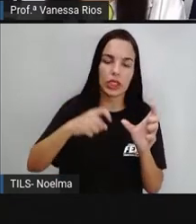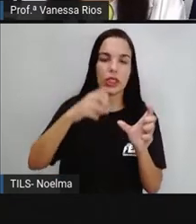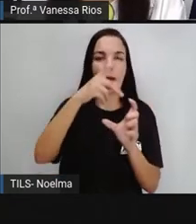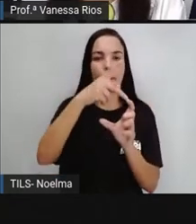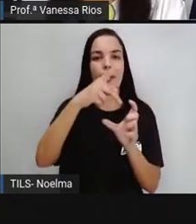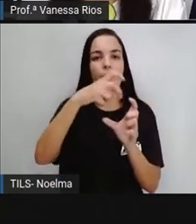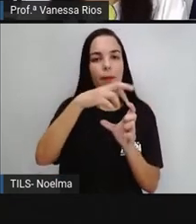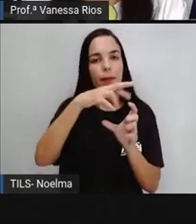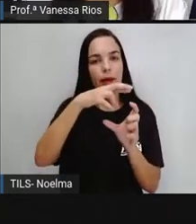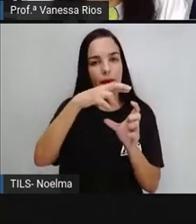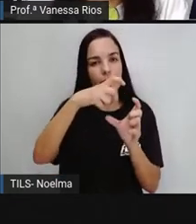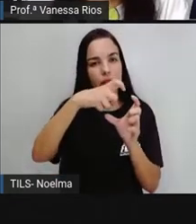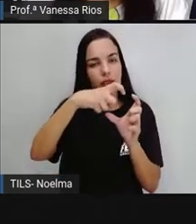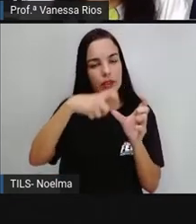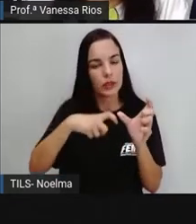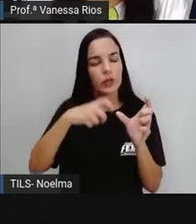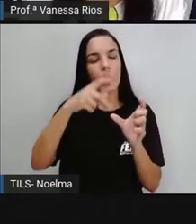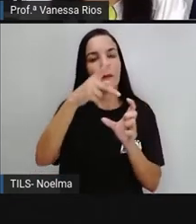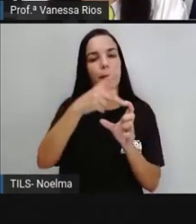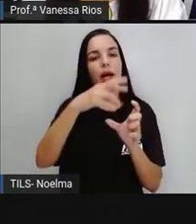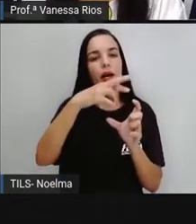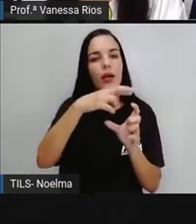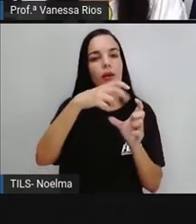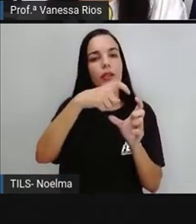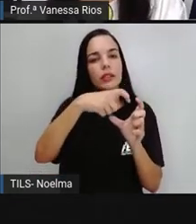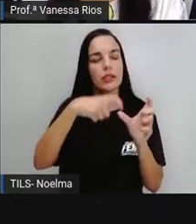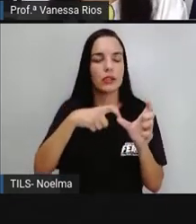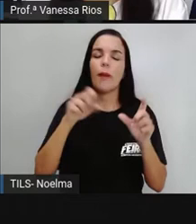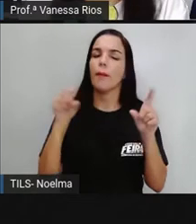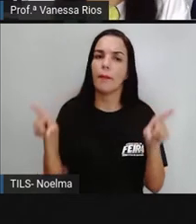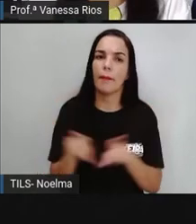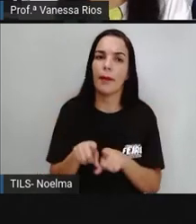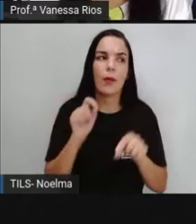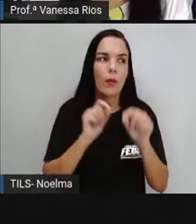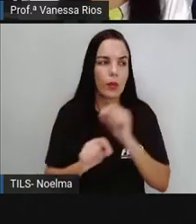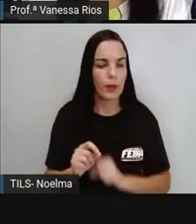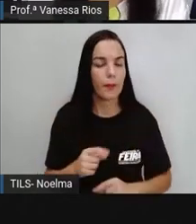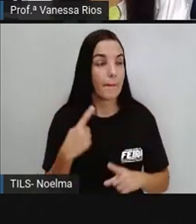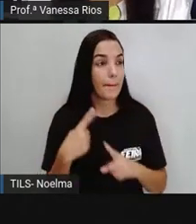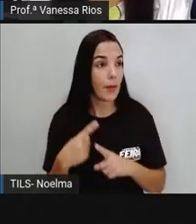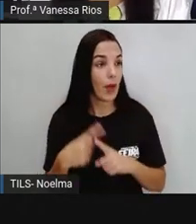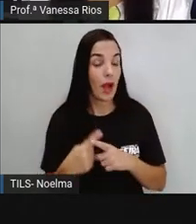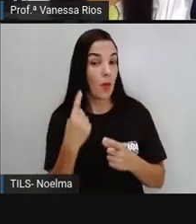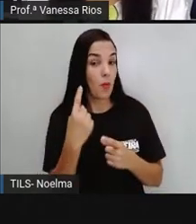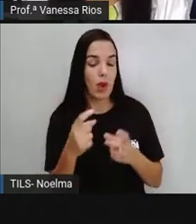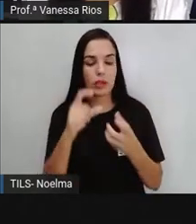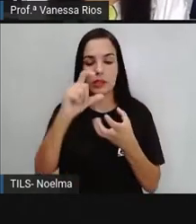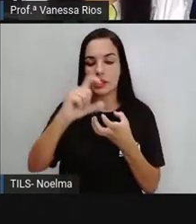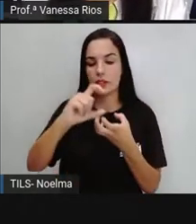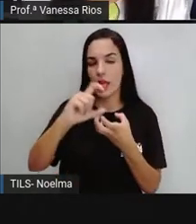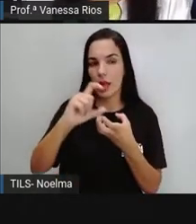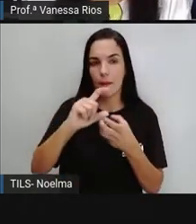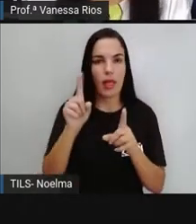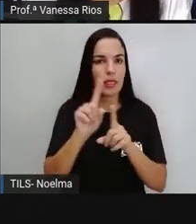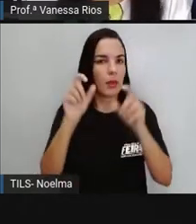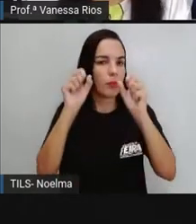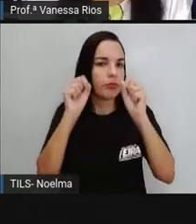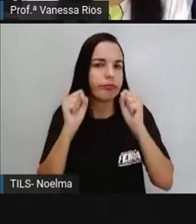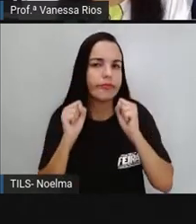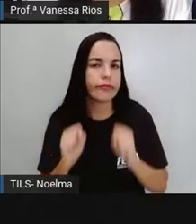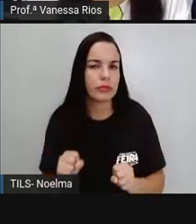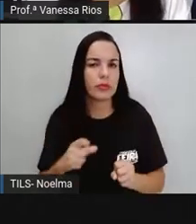que possuem uma única sílaba, que são chamadas aí de monossílabas, elas podem ser ter